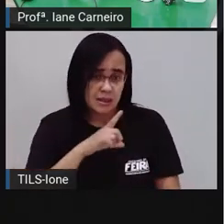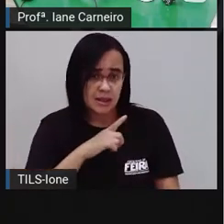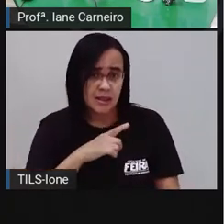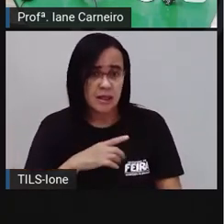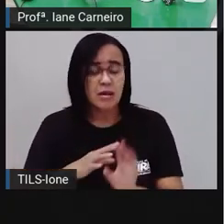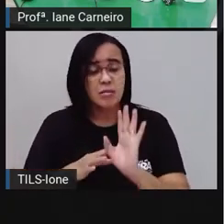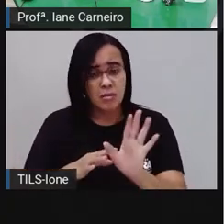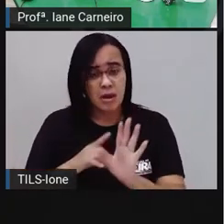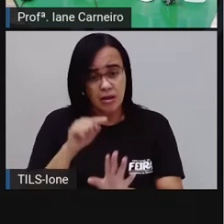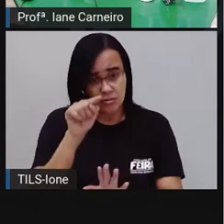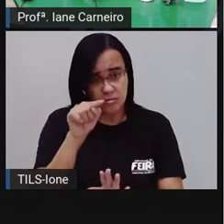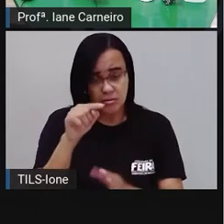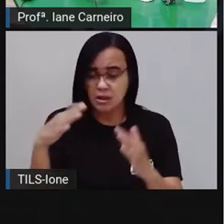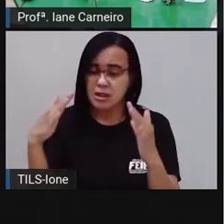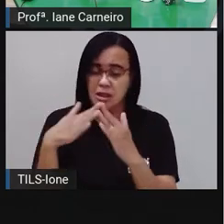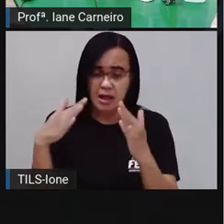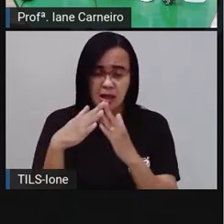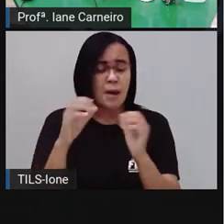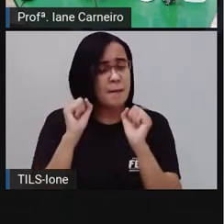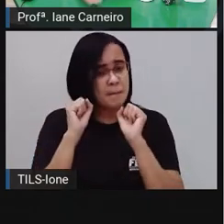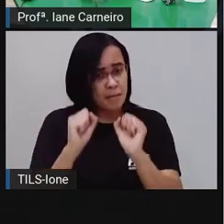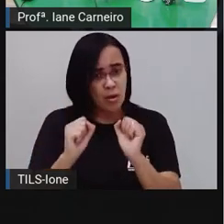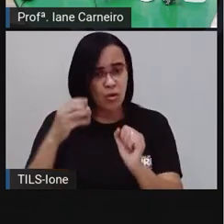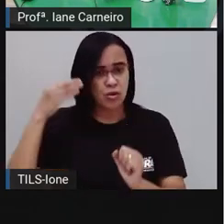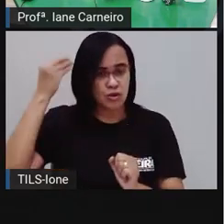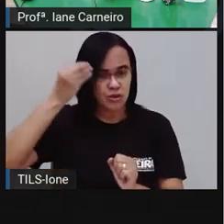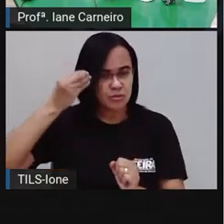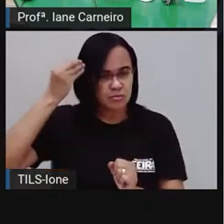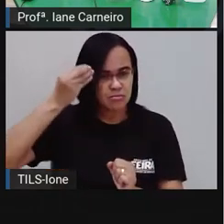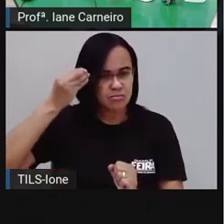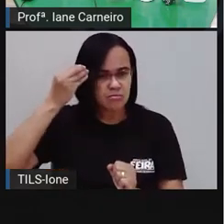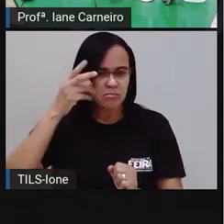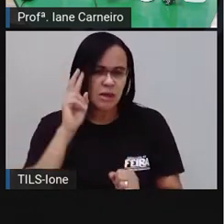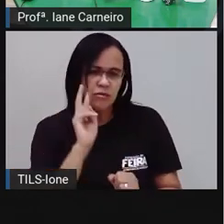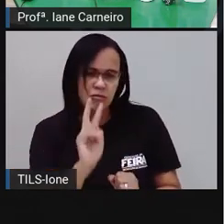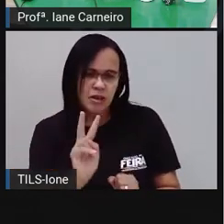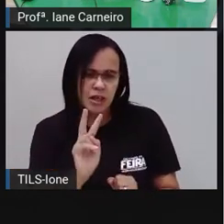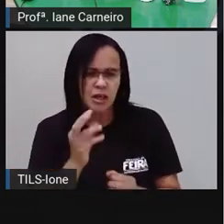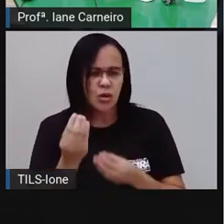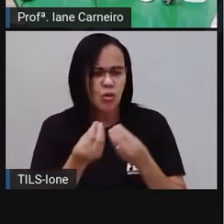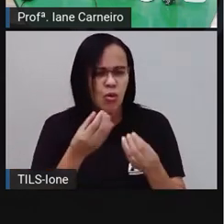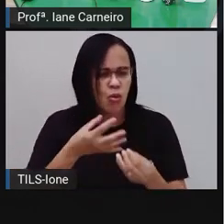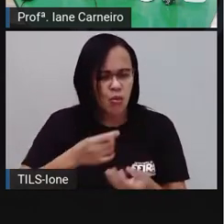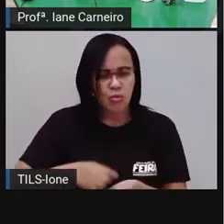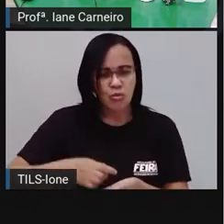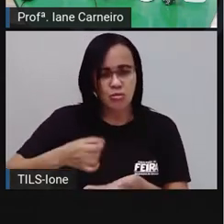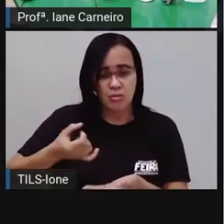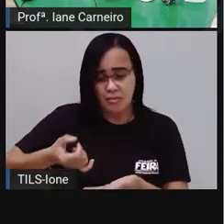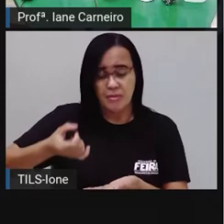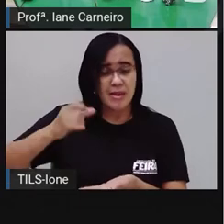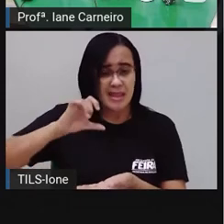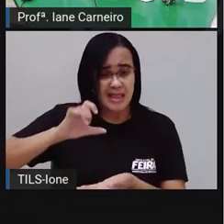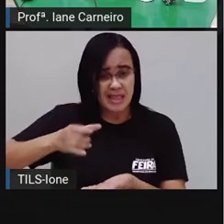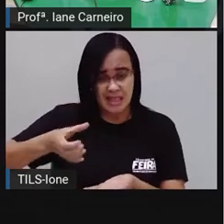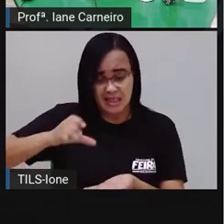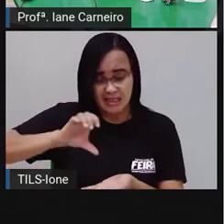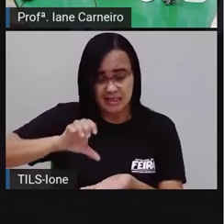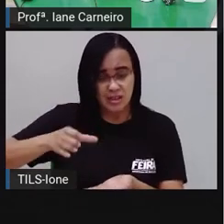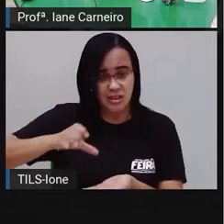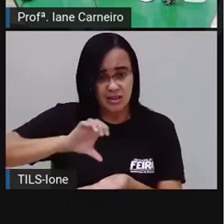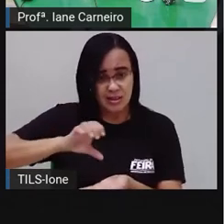casa, você pode também fazer essa experiência de observar se na xícara tem o volume, né? Que aquela xícara